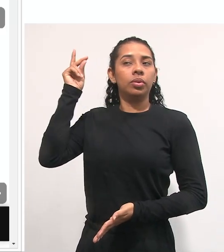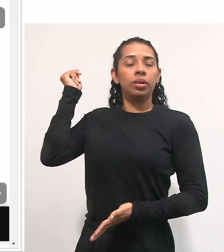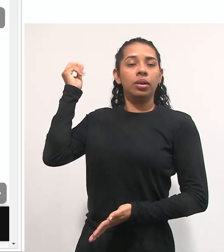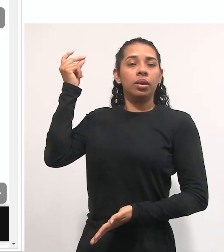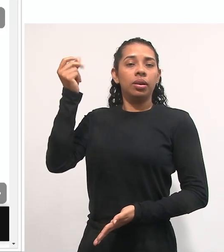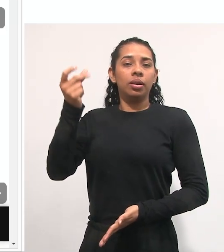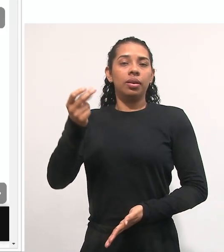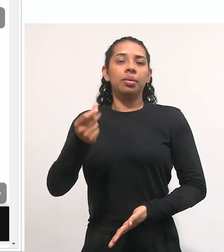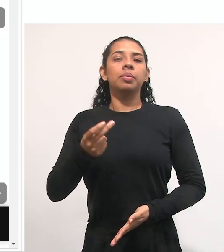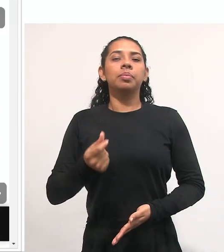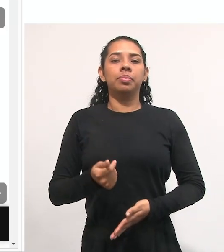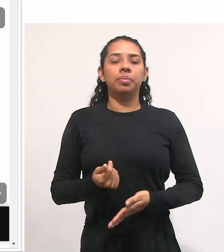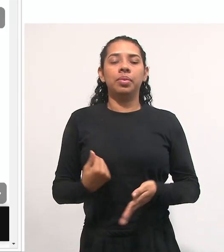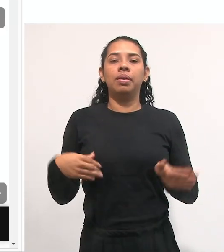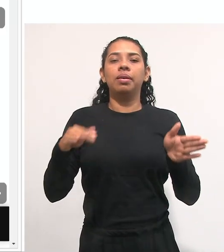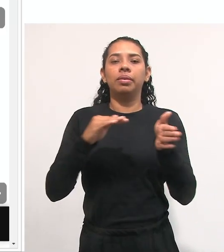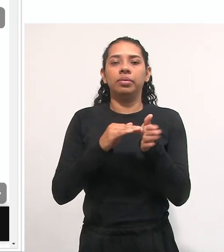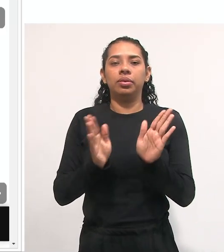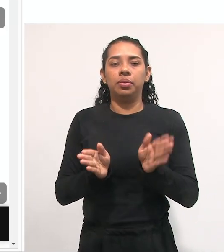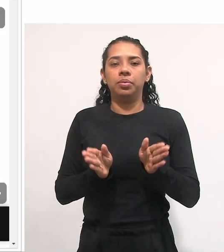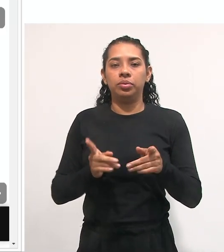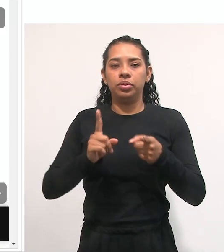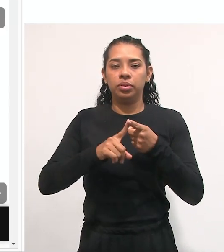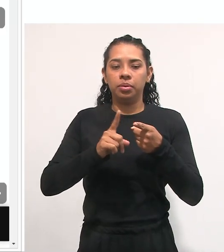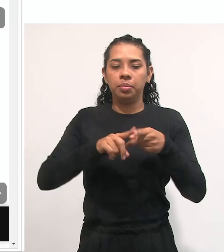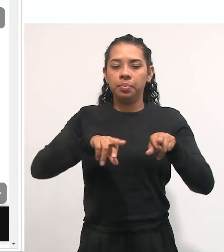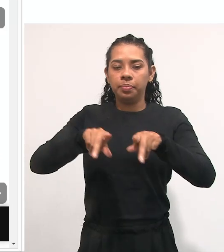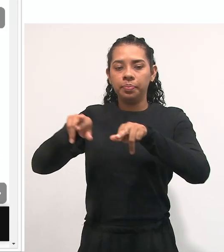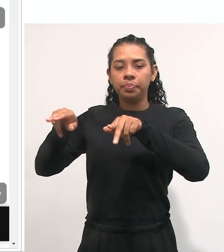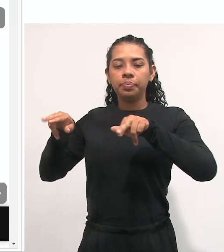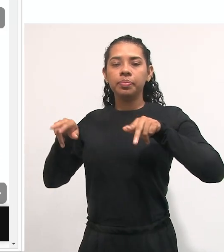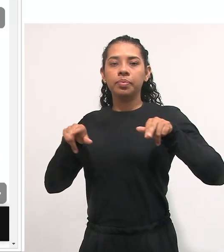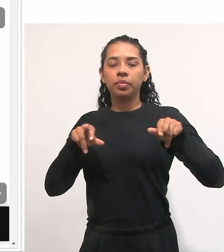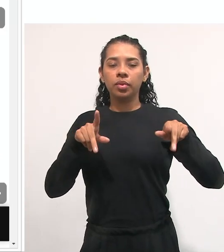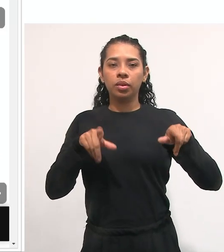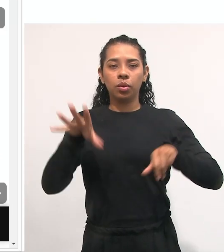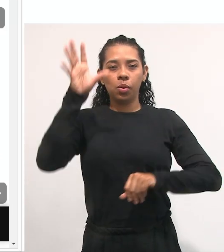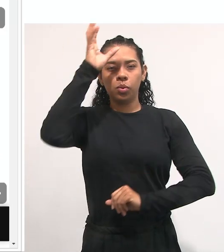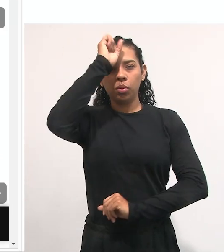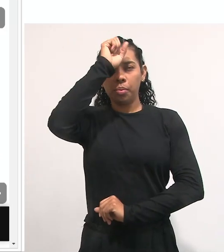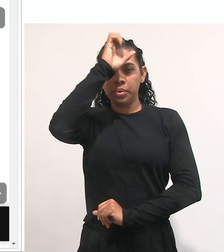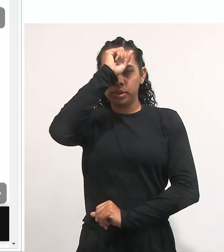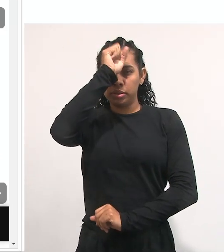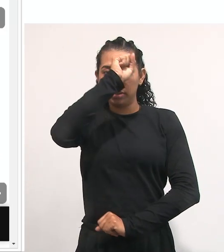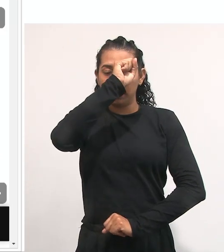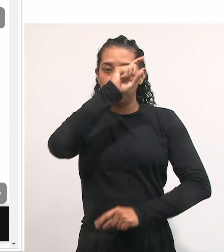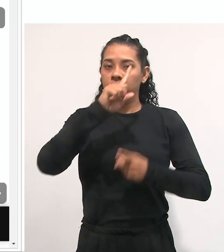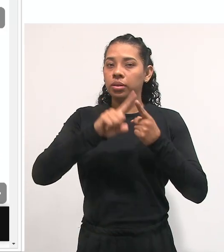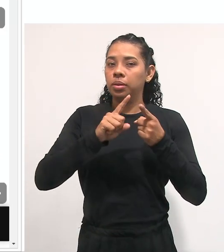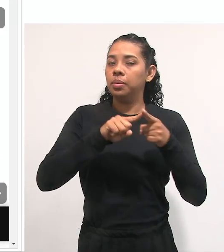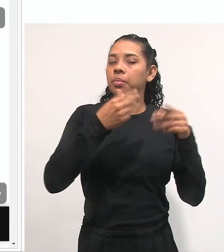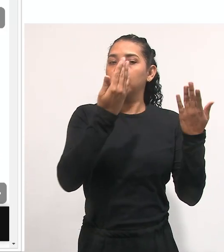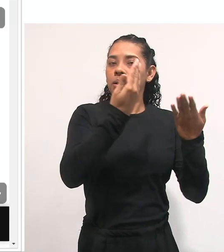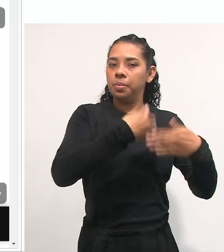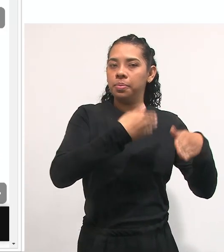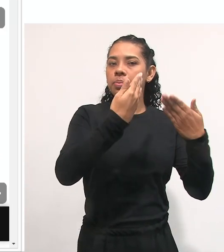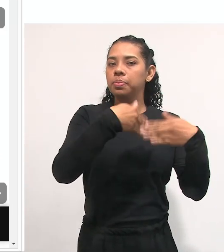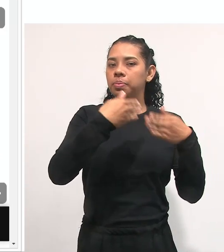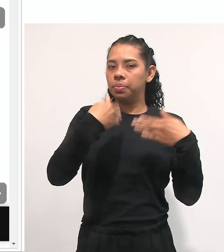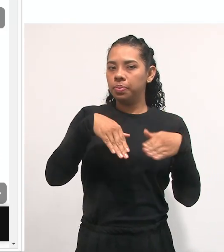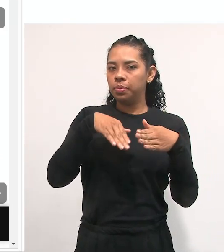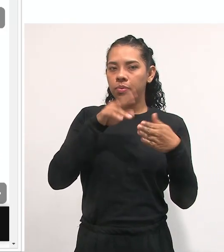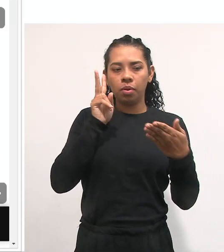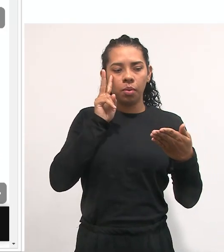Diferentes concepções de avaliação da aprendizagem. As diversas funções e categorias da avaliação. Aqui a gente vai